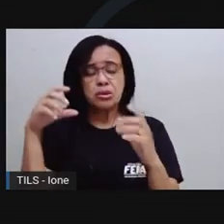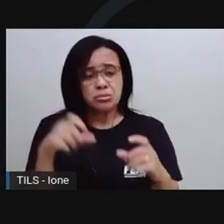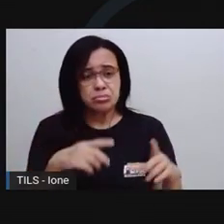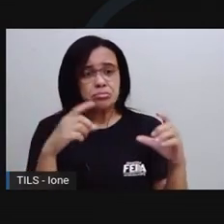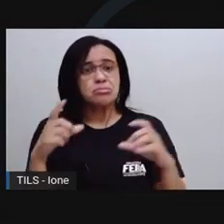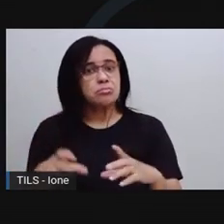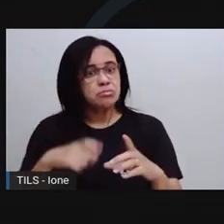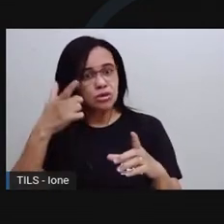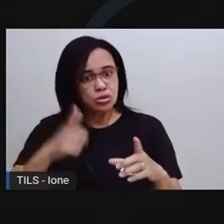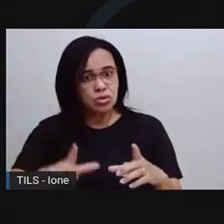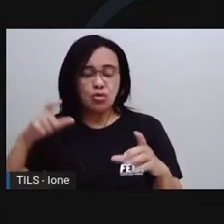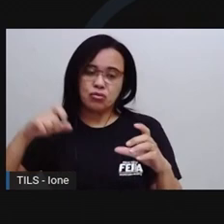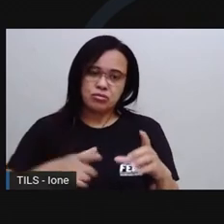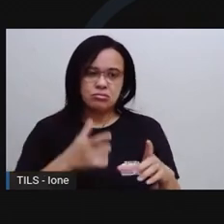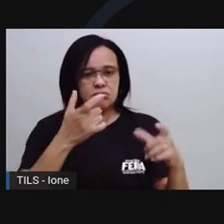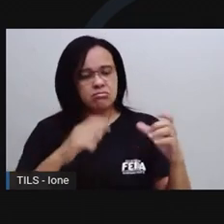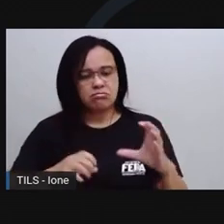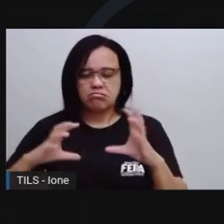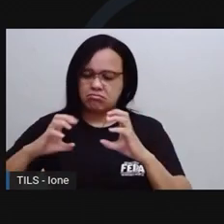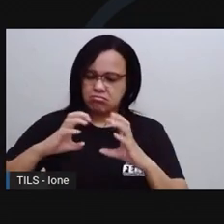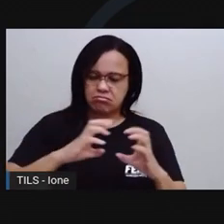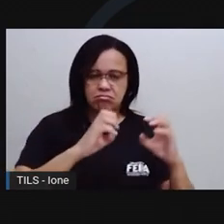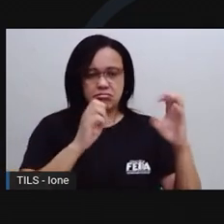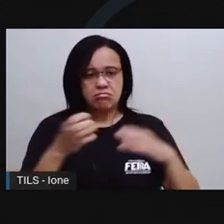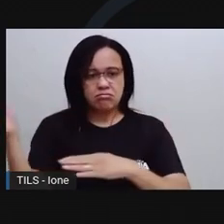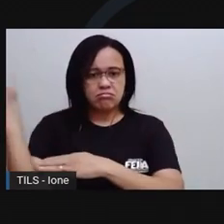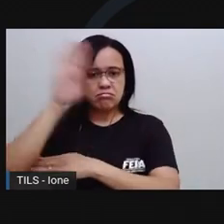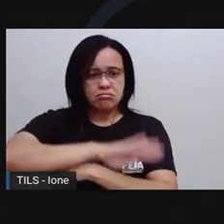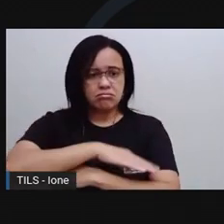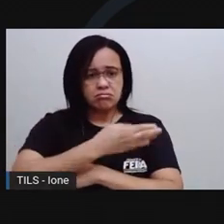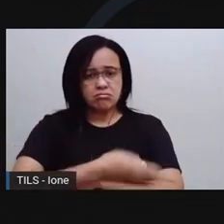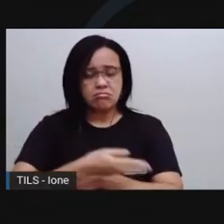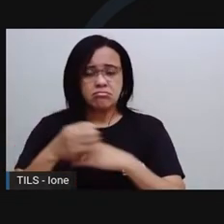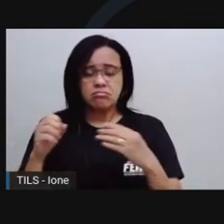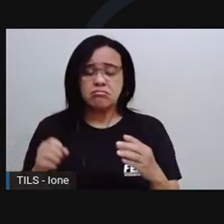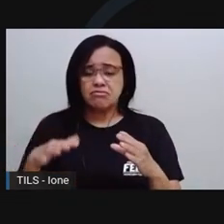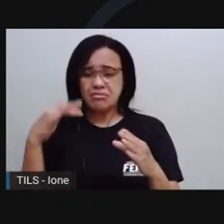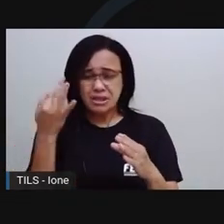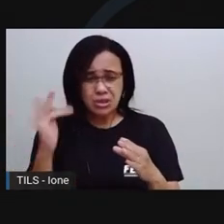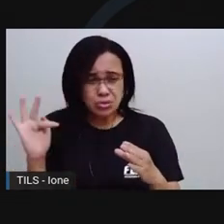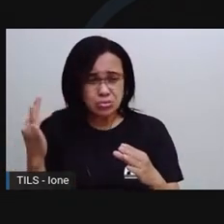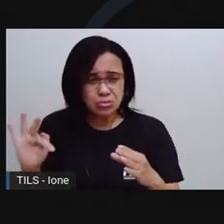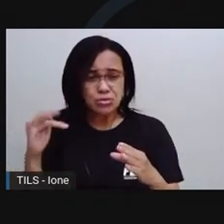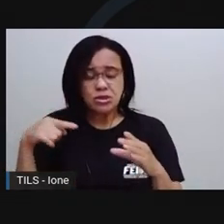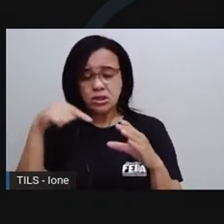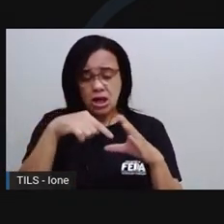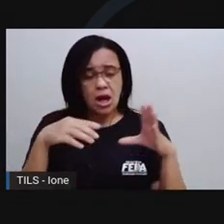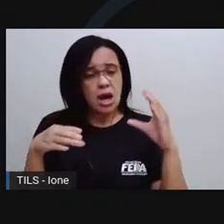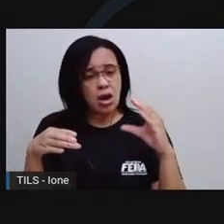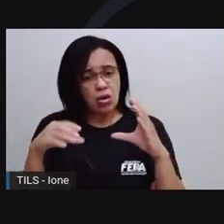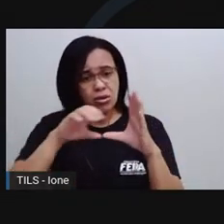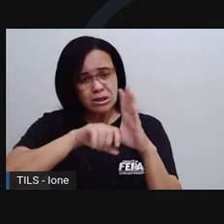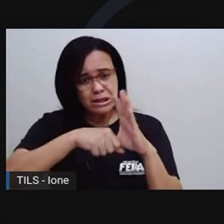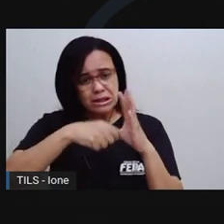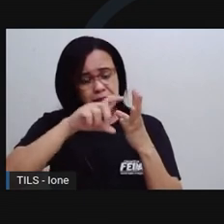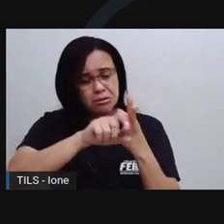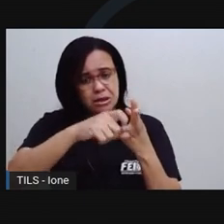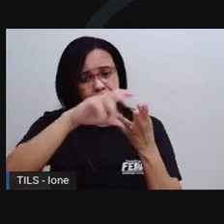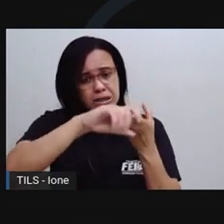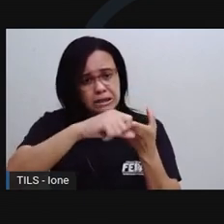debaixo de uma sacada O cravo saiu ferido e a rosa